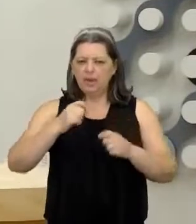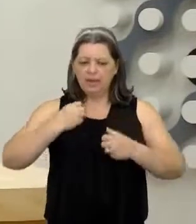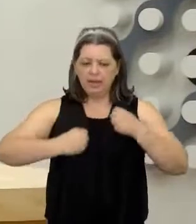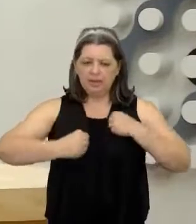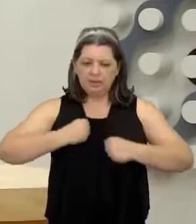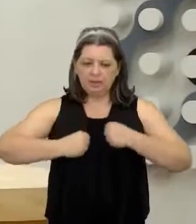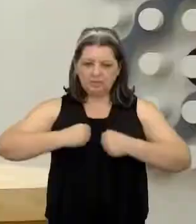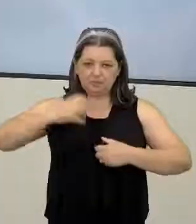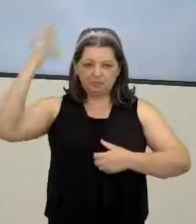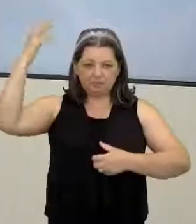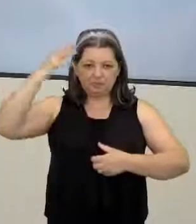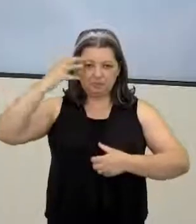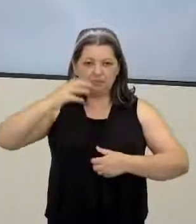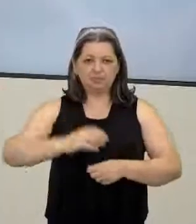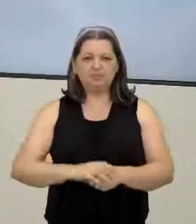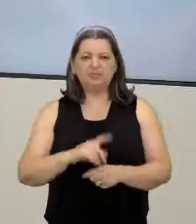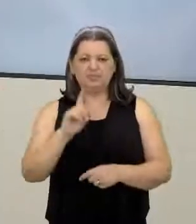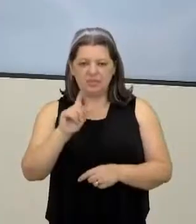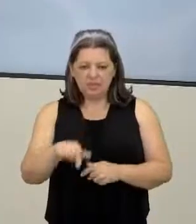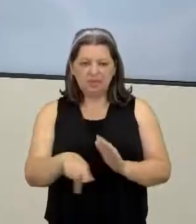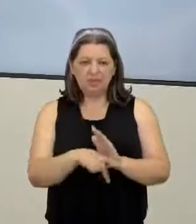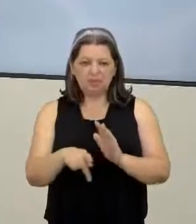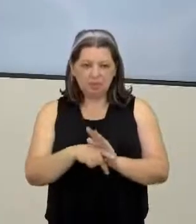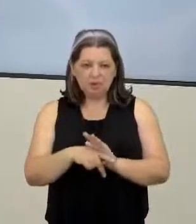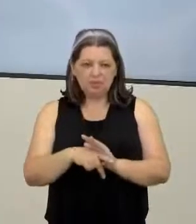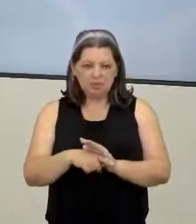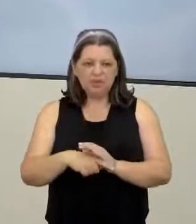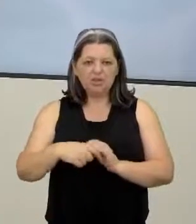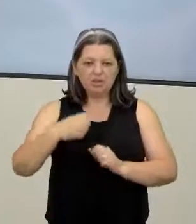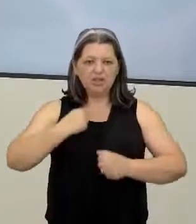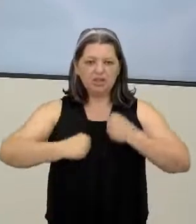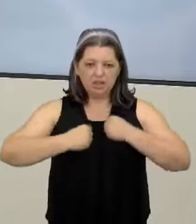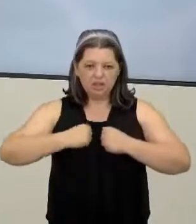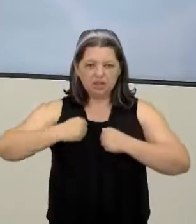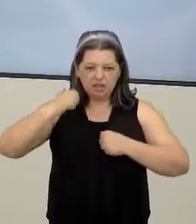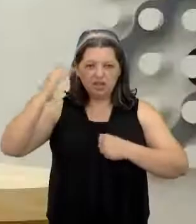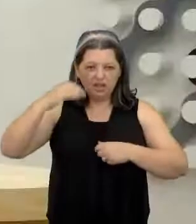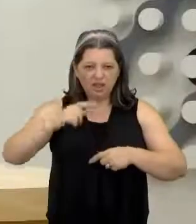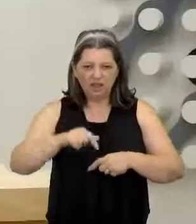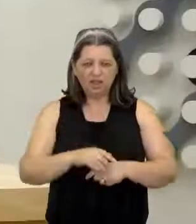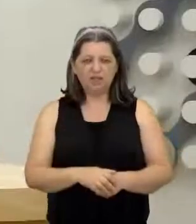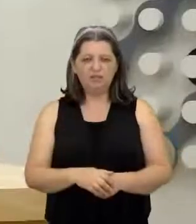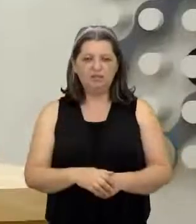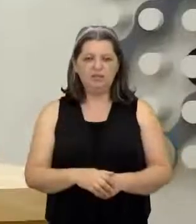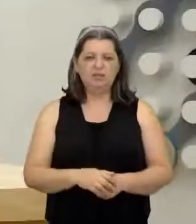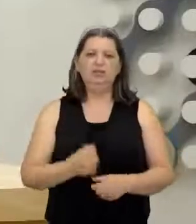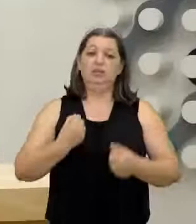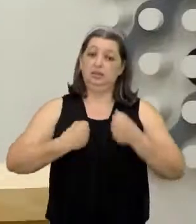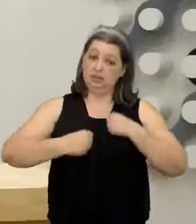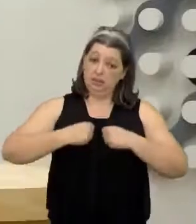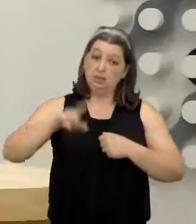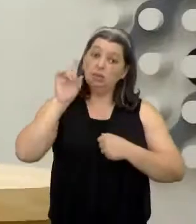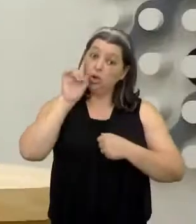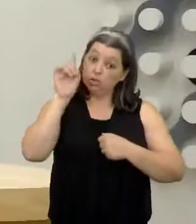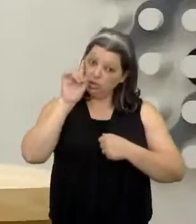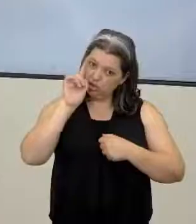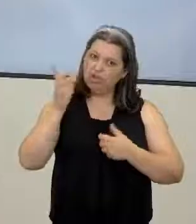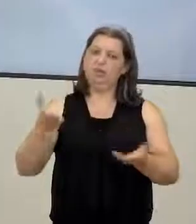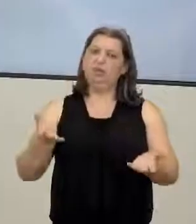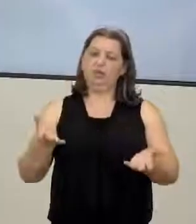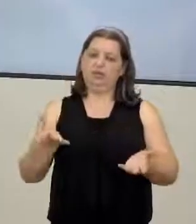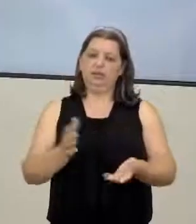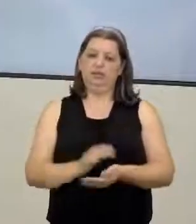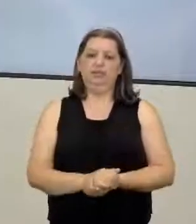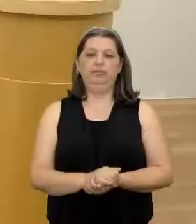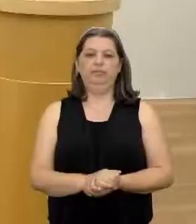origem indígena Muita gente não sabe Mas se tomar banho Faz parte E o professor Renato Tomar banho diariamente Ele fez o banho Não é só